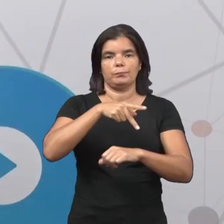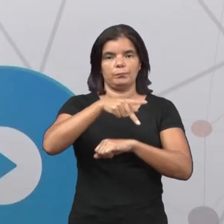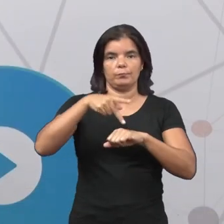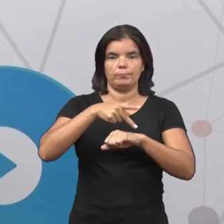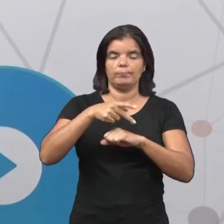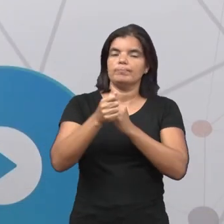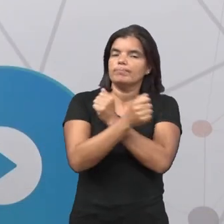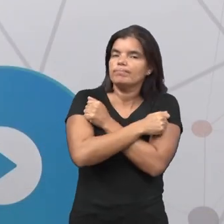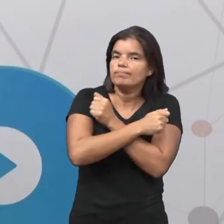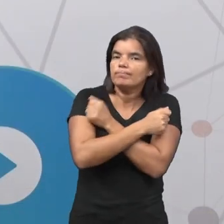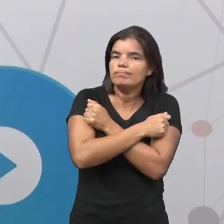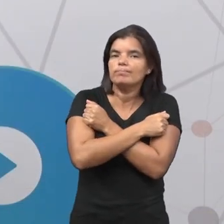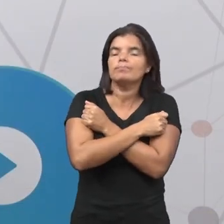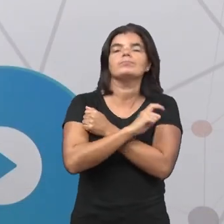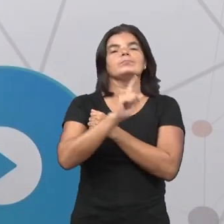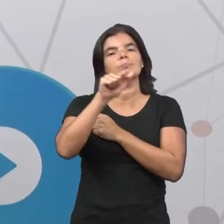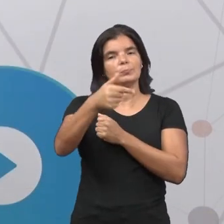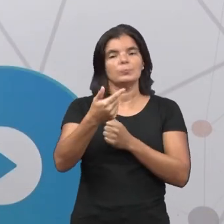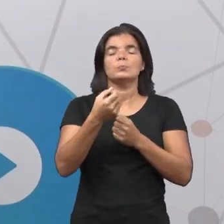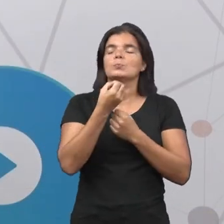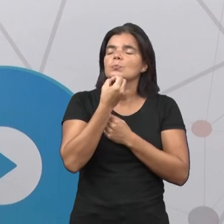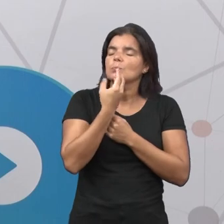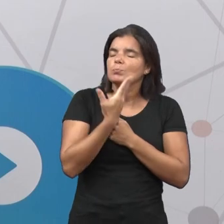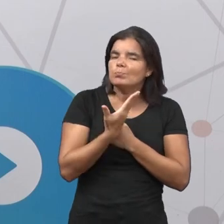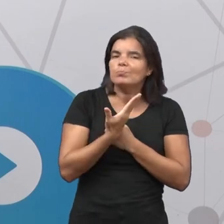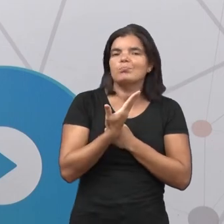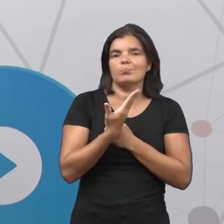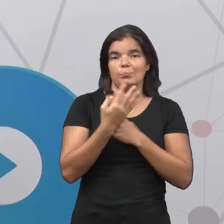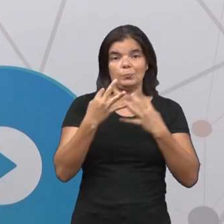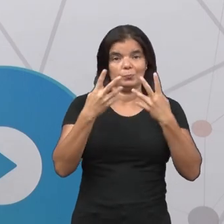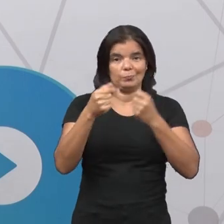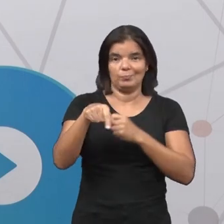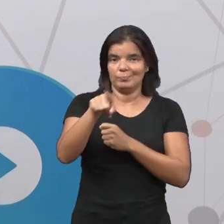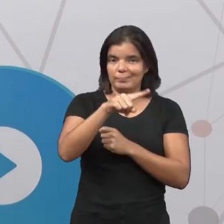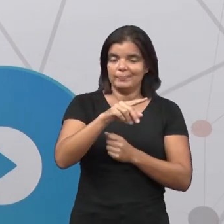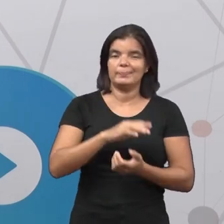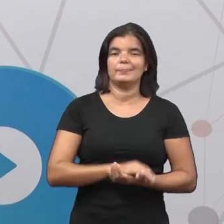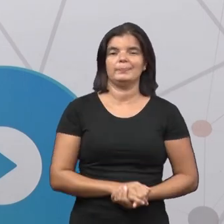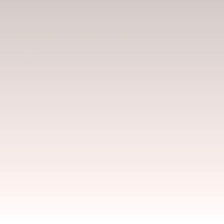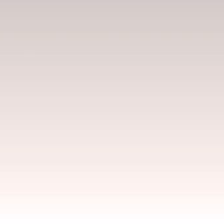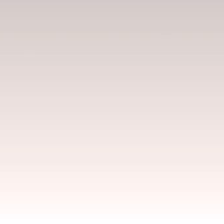Um forte abraço e que fique tudo muito bem com todos vocês.